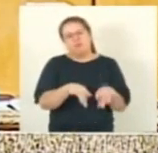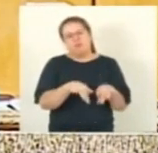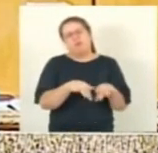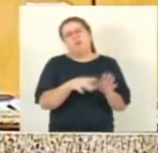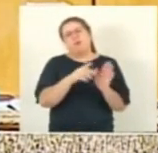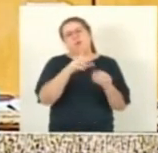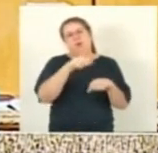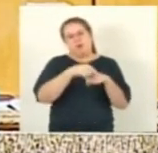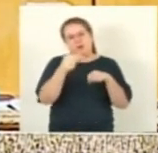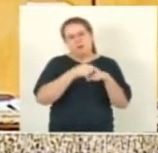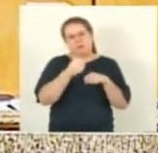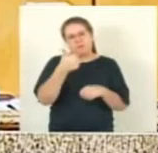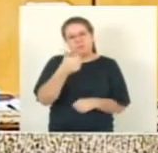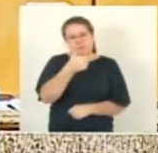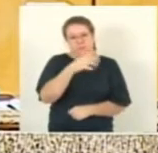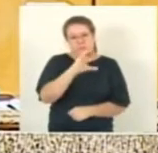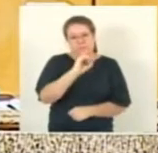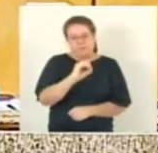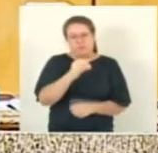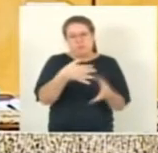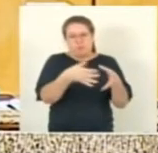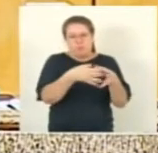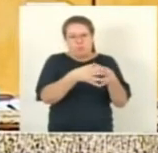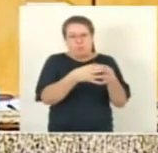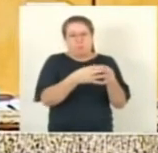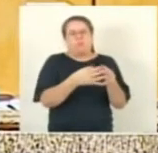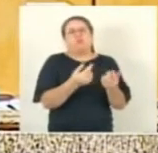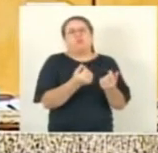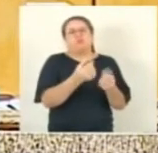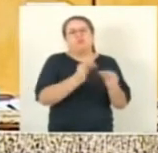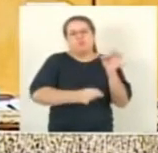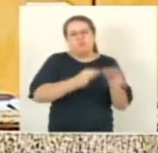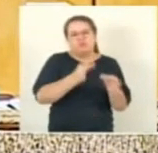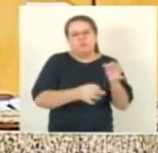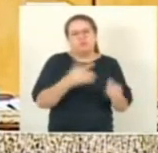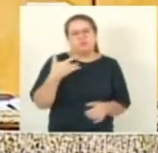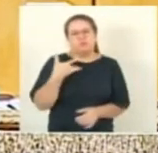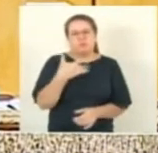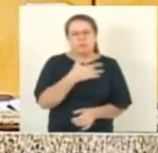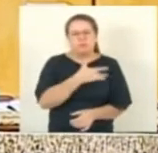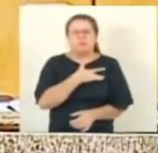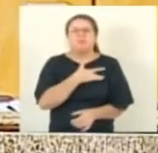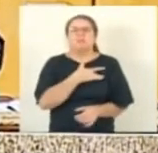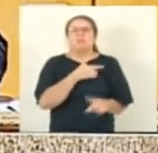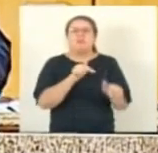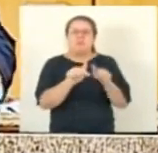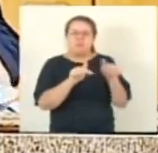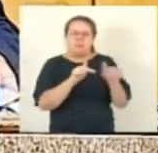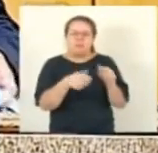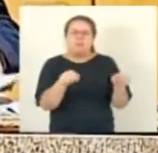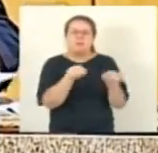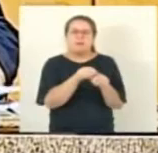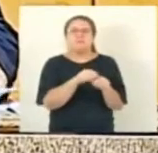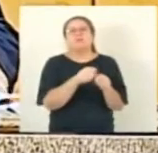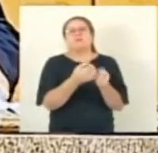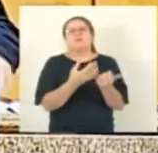120 do regimento interno, as comissões de justiça, de saúde, saneamento e de finanças.